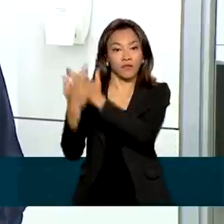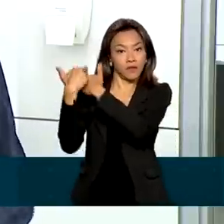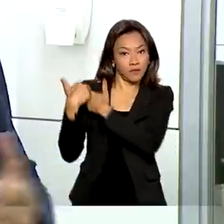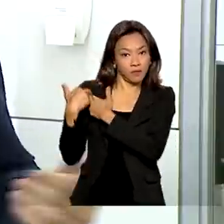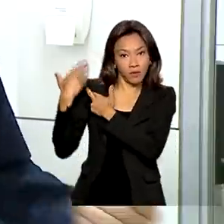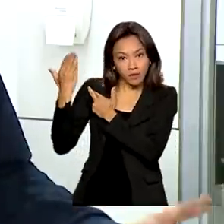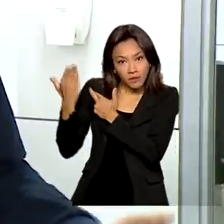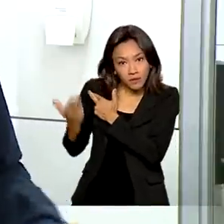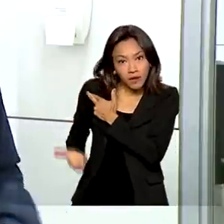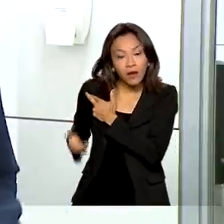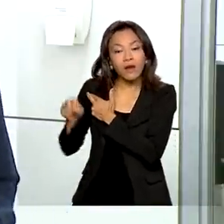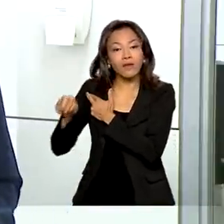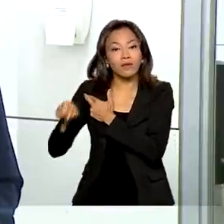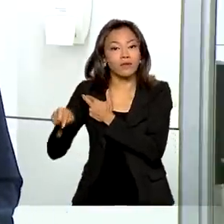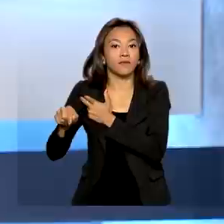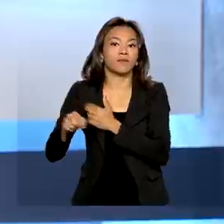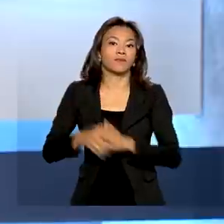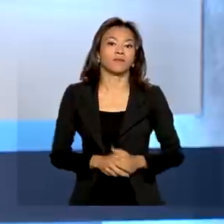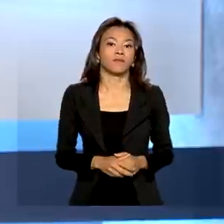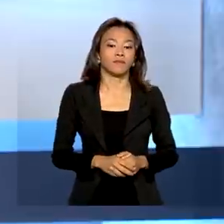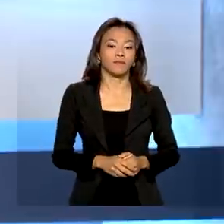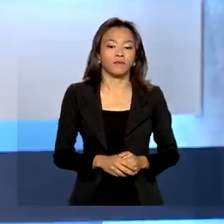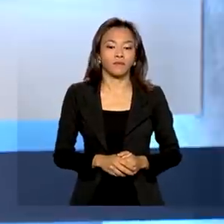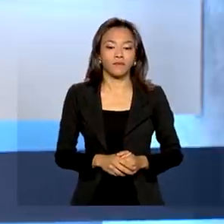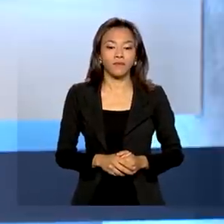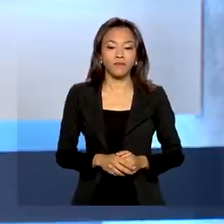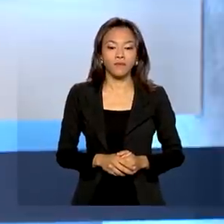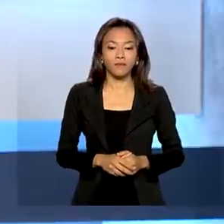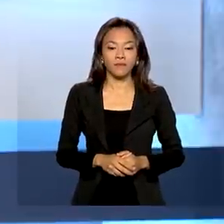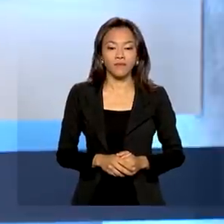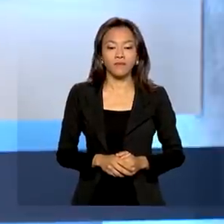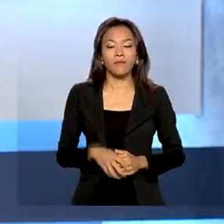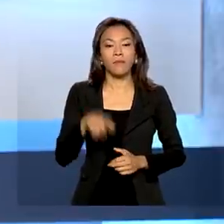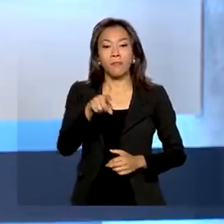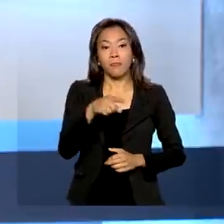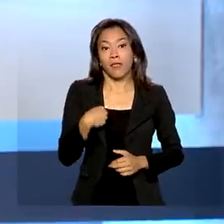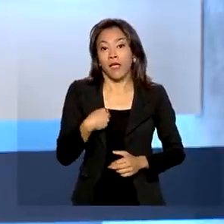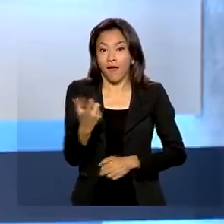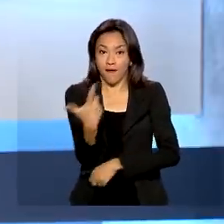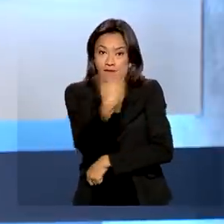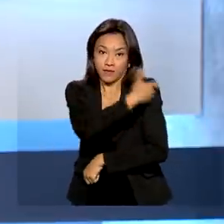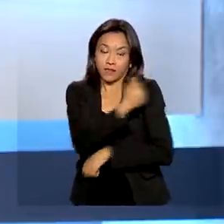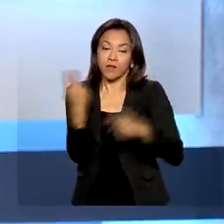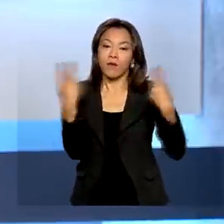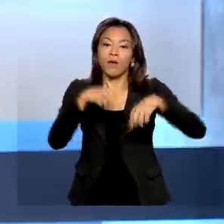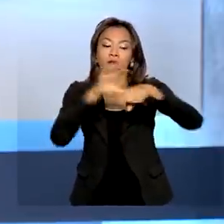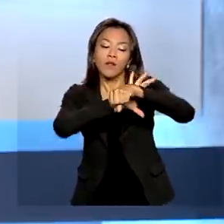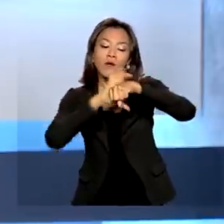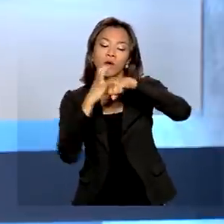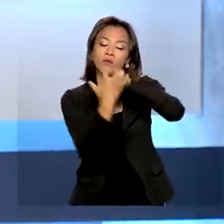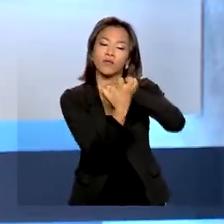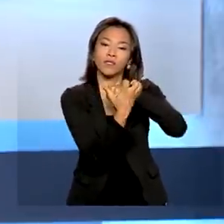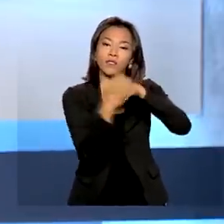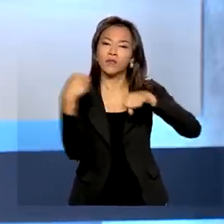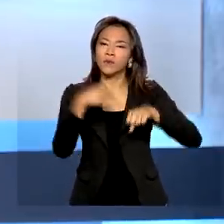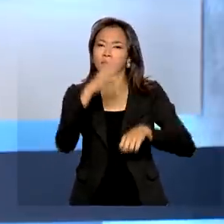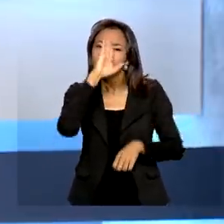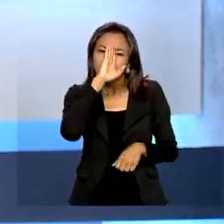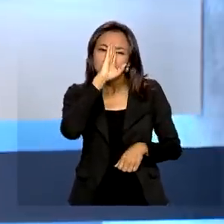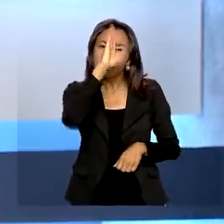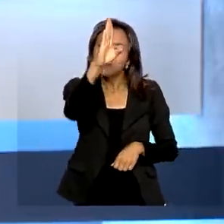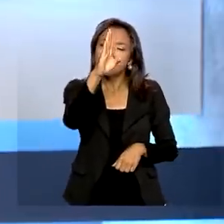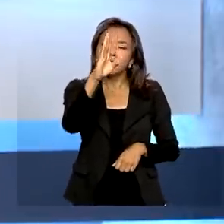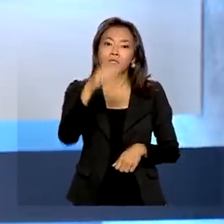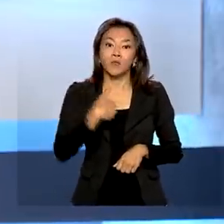de Atenção Primária à Saúde. A vacinação contra a Covid-19 esteve entre as prioridades do